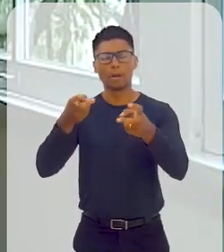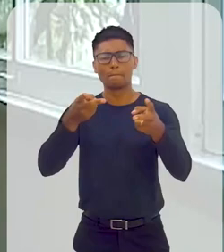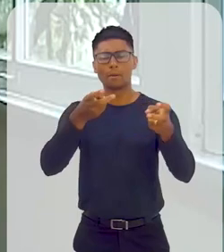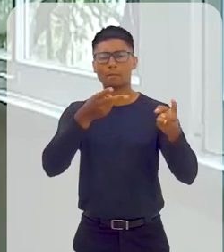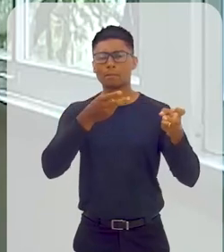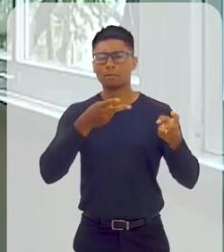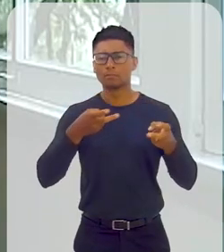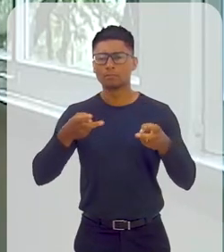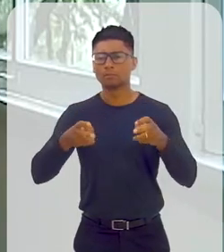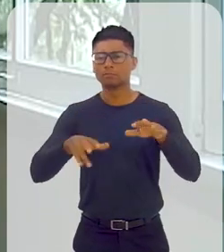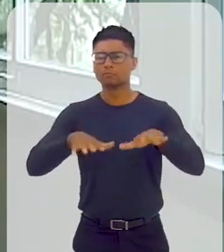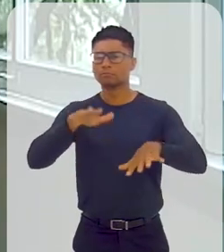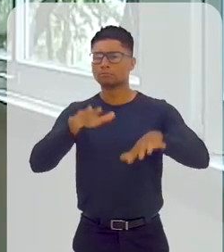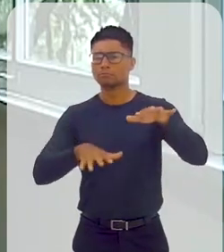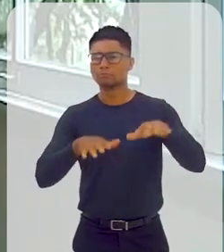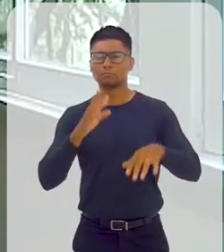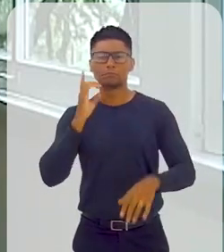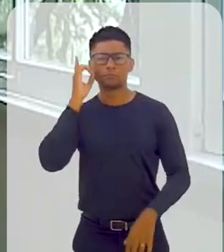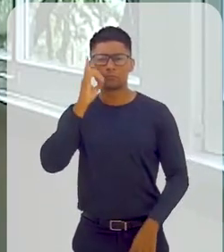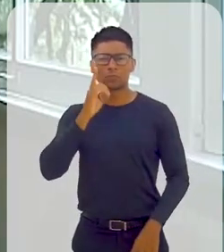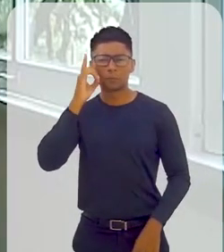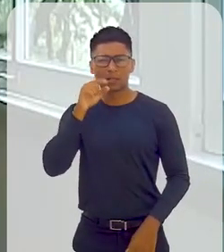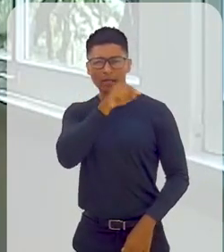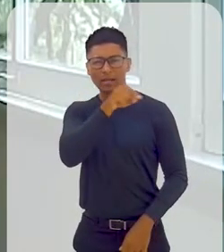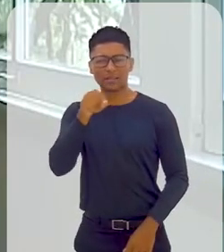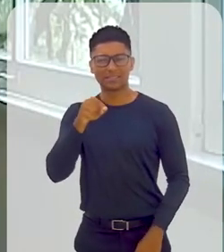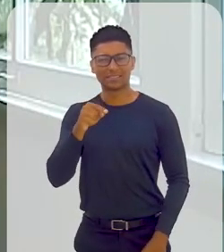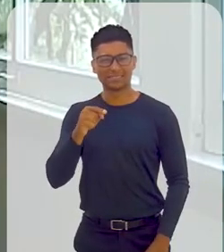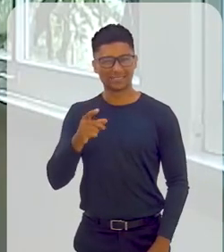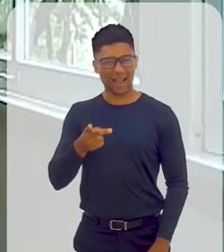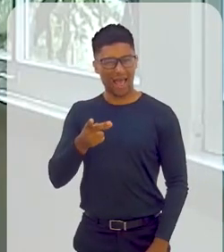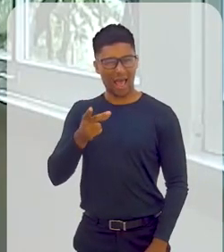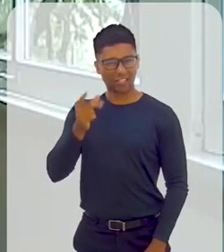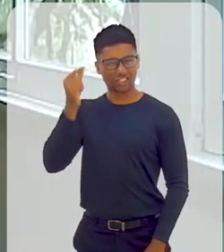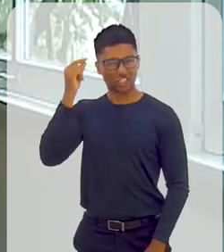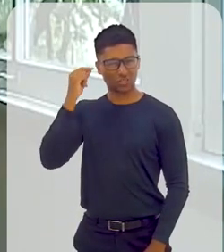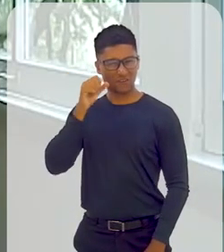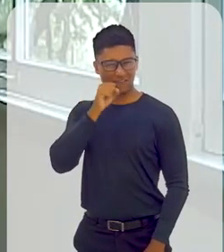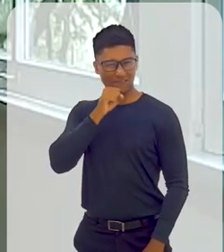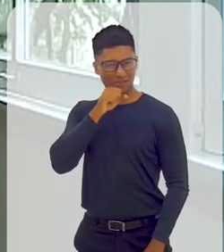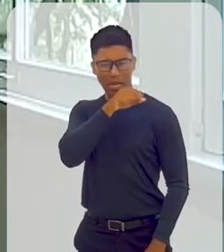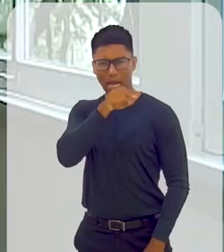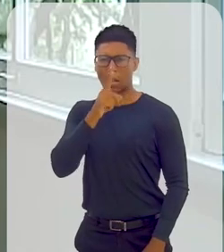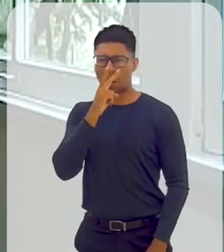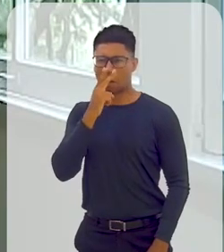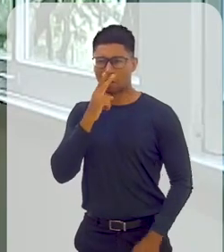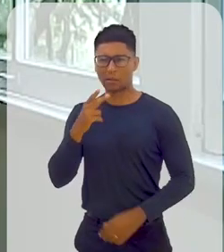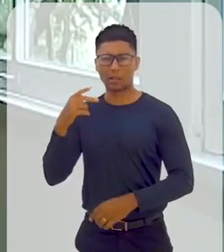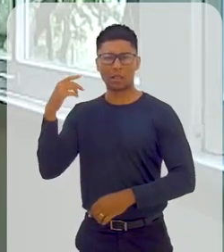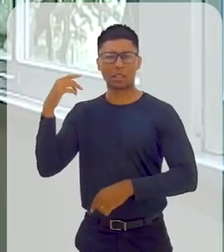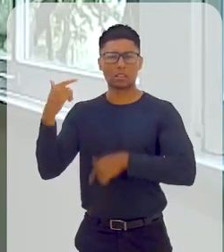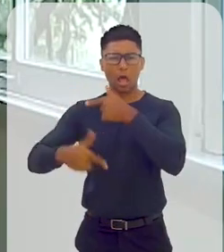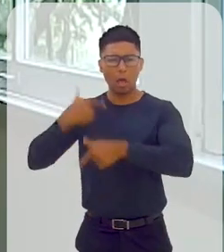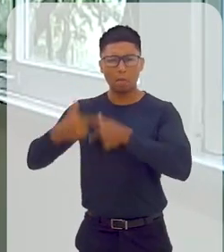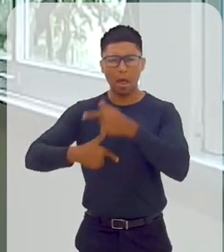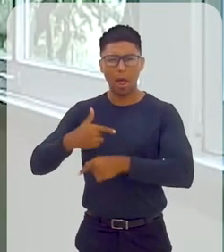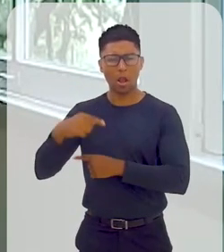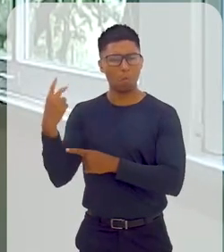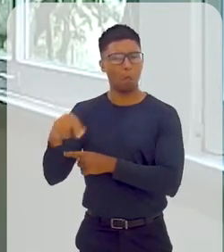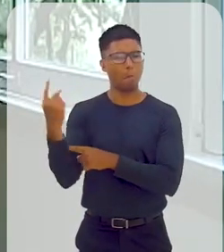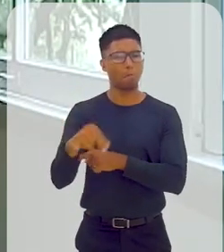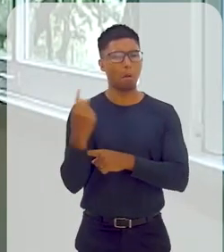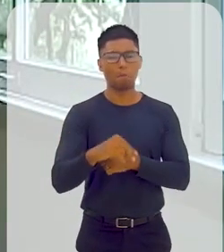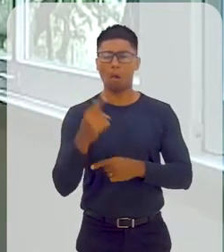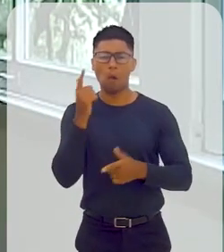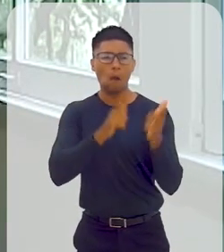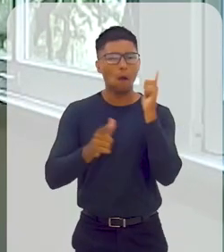a gente vê que os deputados mais antigos são muito mais ágeis a trabalhar, a resolver as